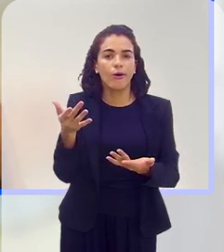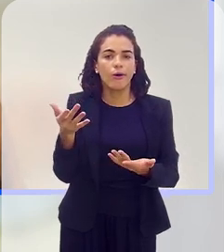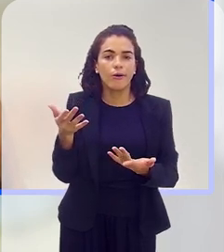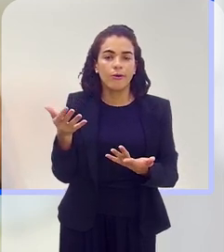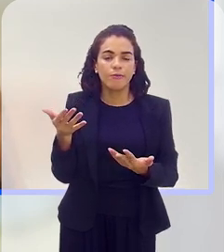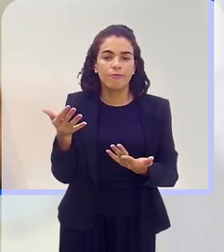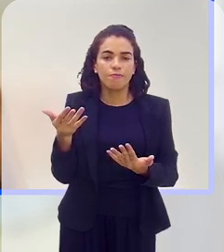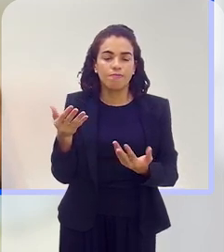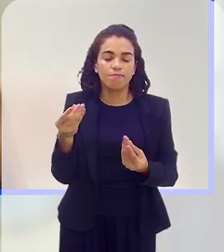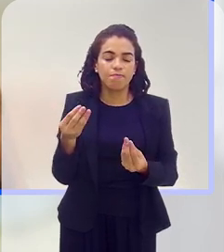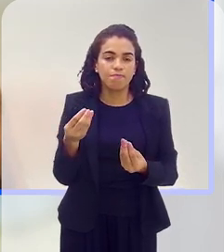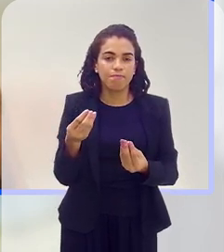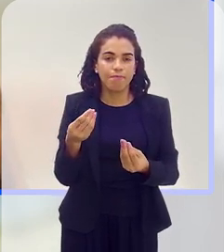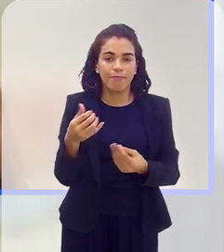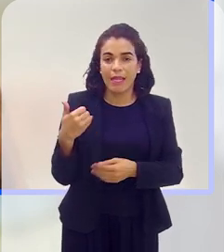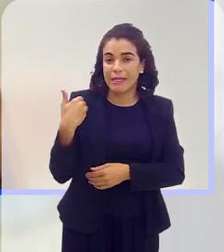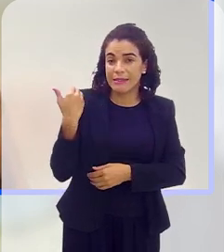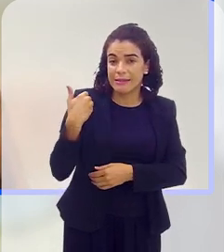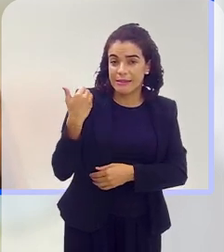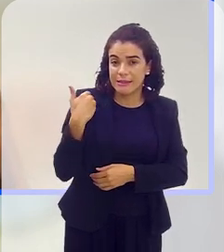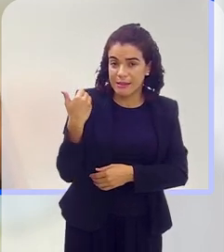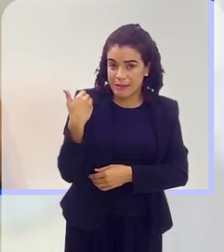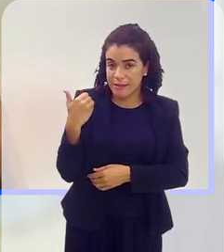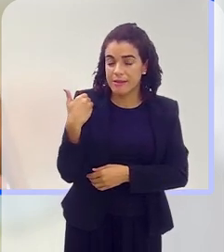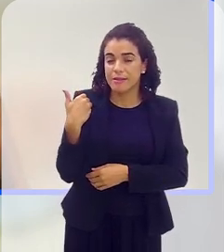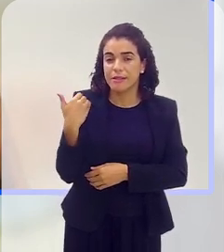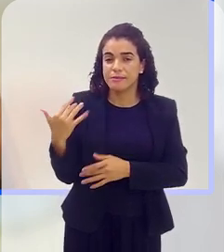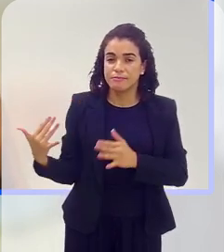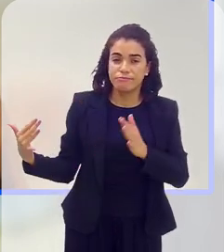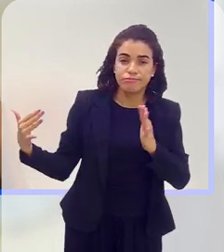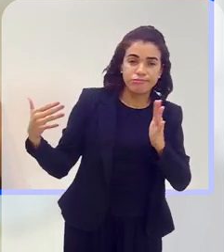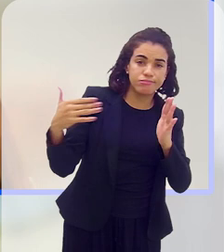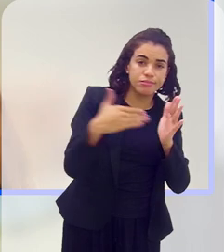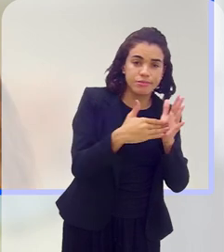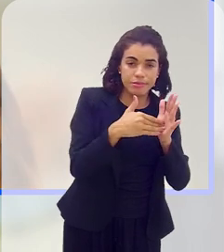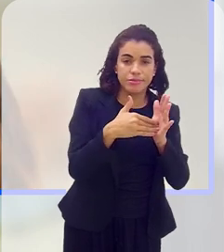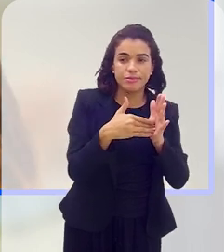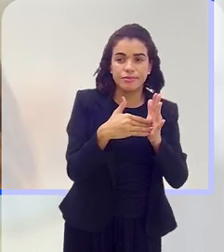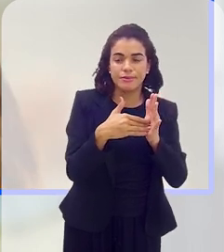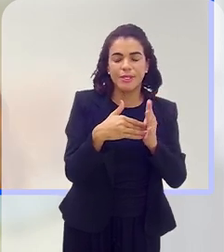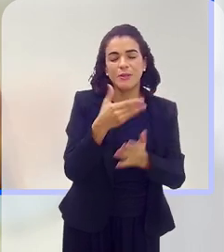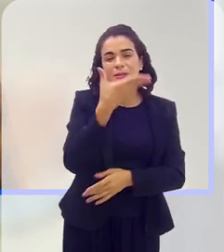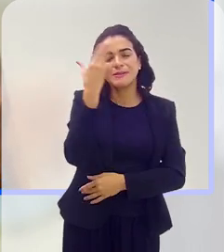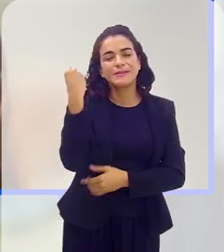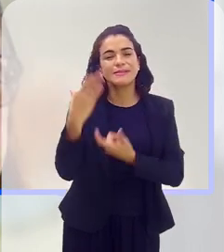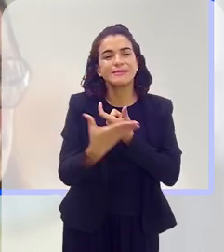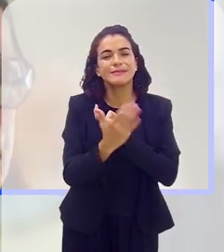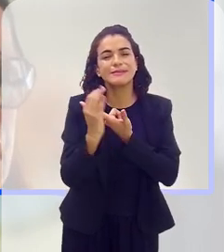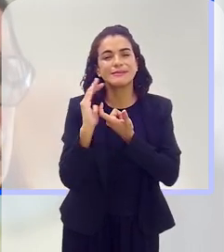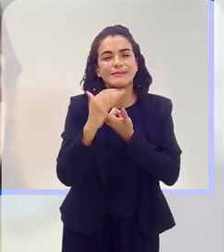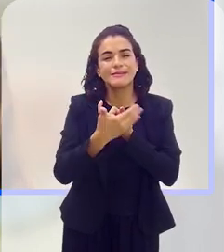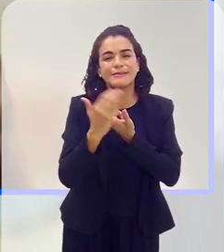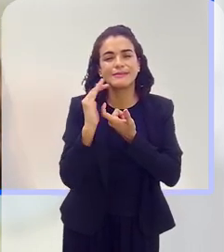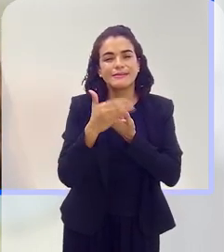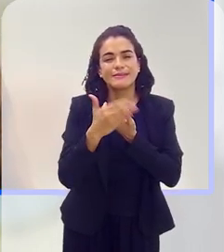idade que fechar a... esqueci o termo.